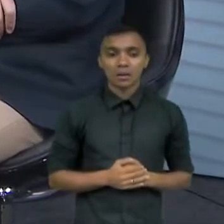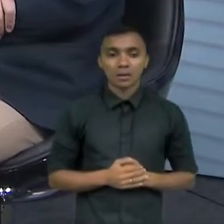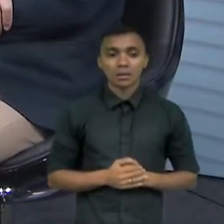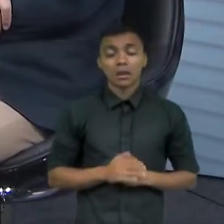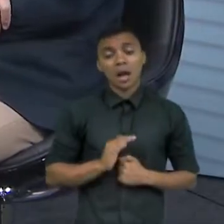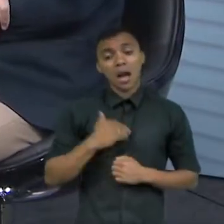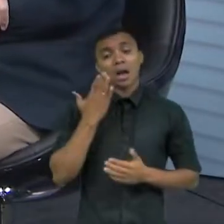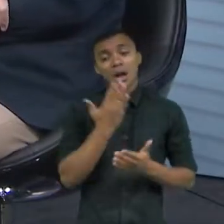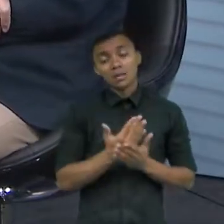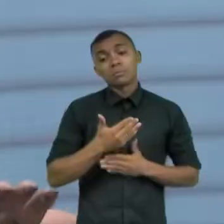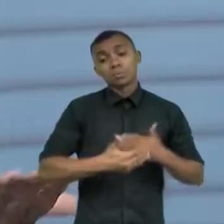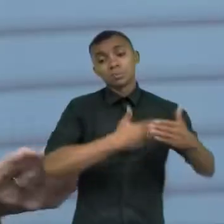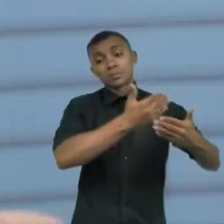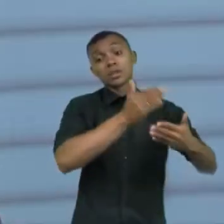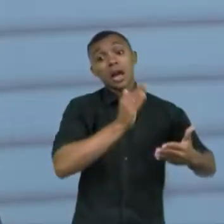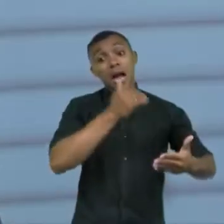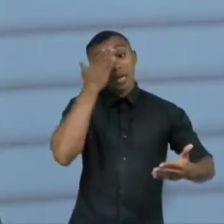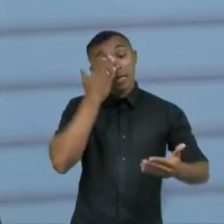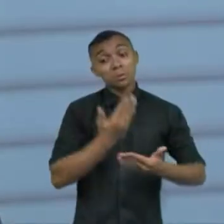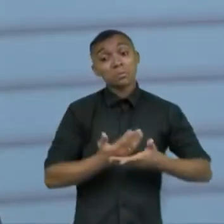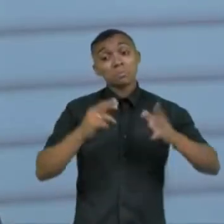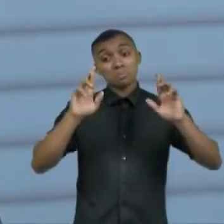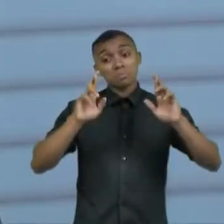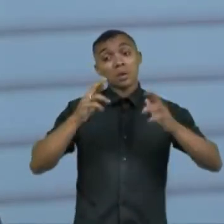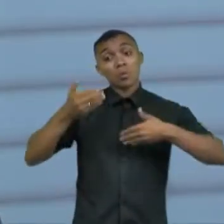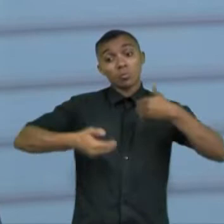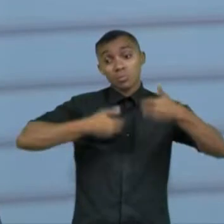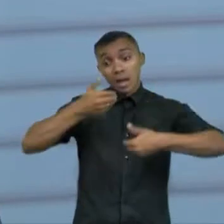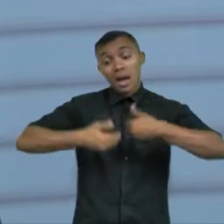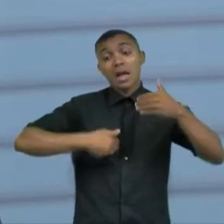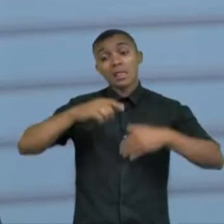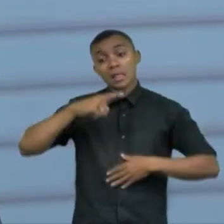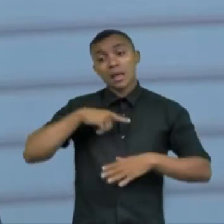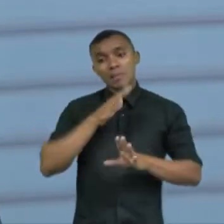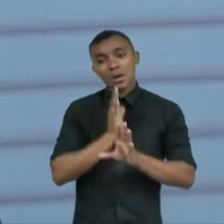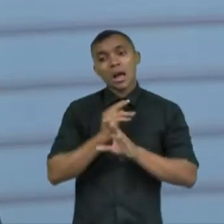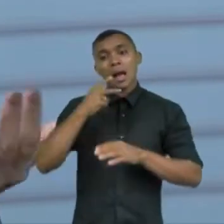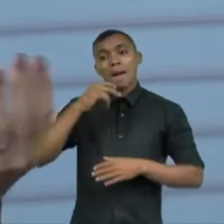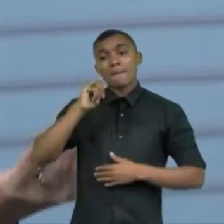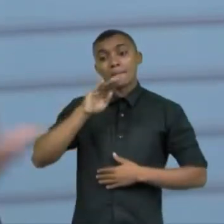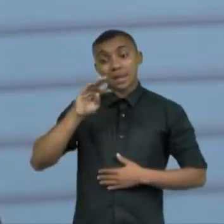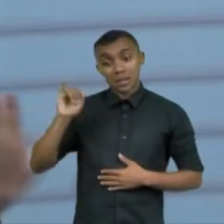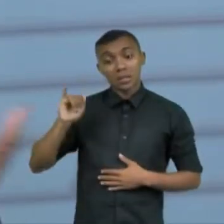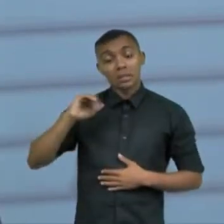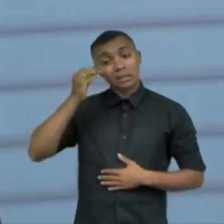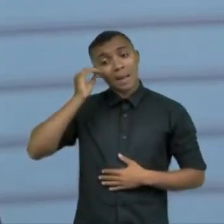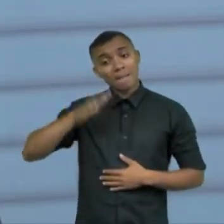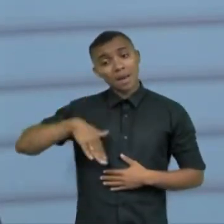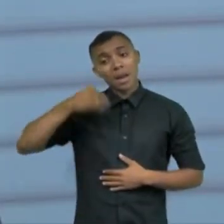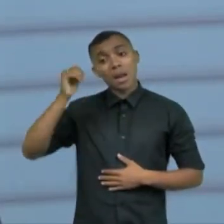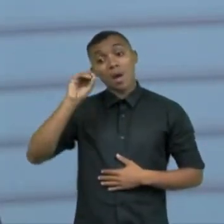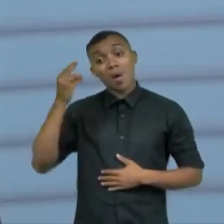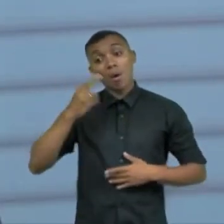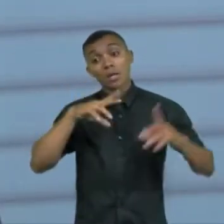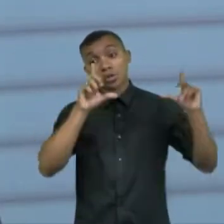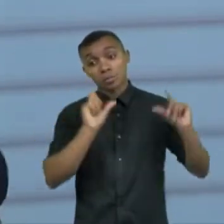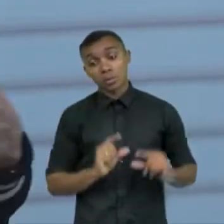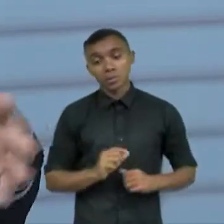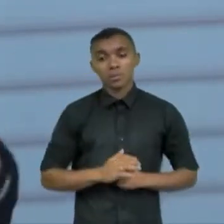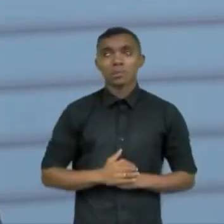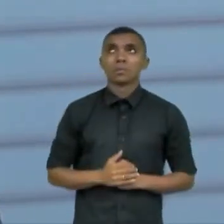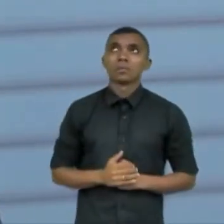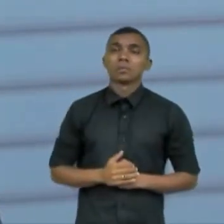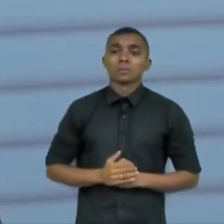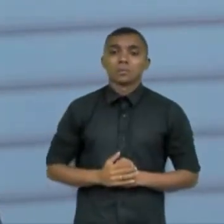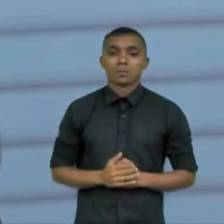tudo isso mas já há esperança de um tratamento gênico para a síndrome de pitt hopkins que pode diminuir os comprometimentos tem